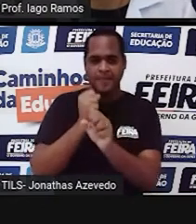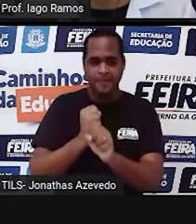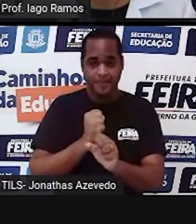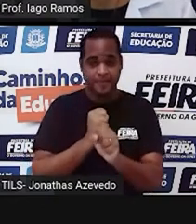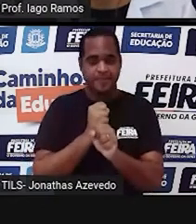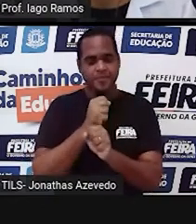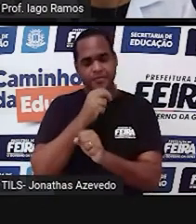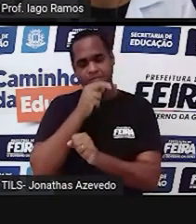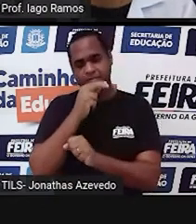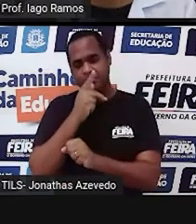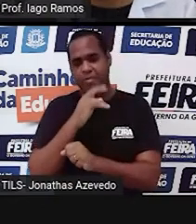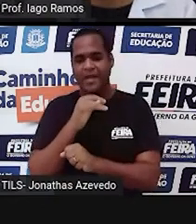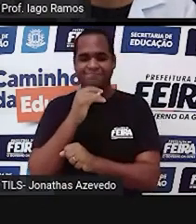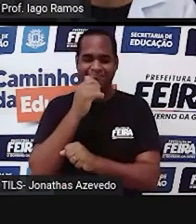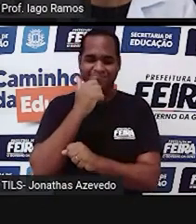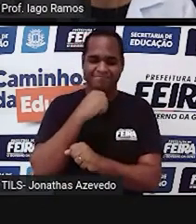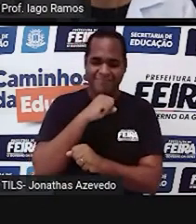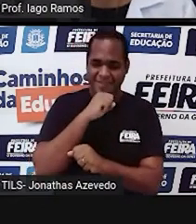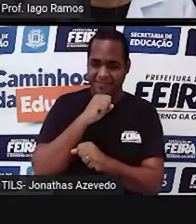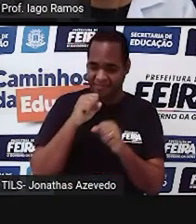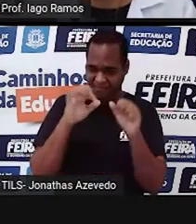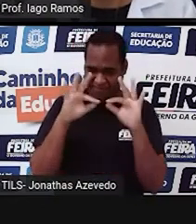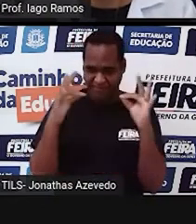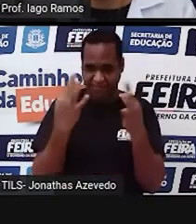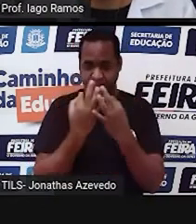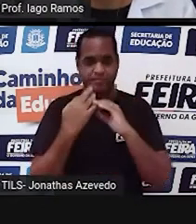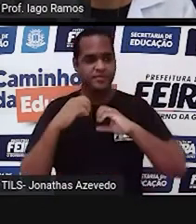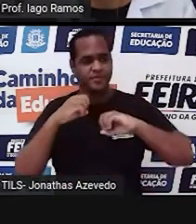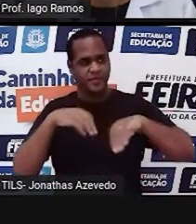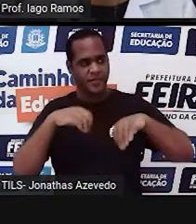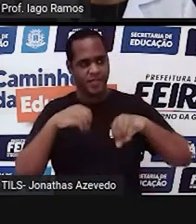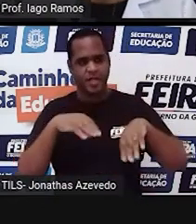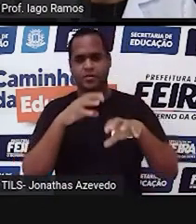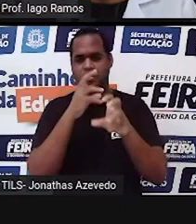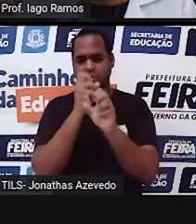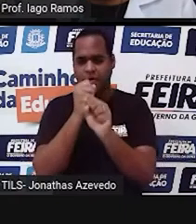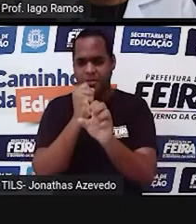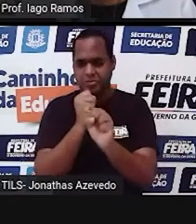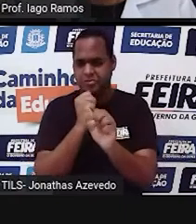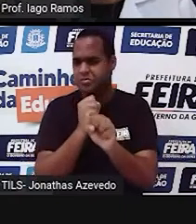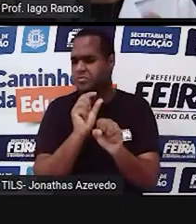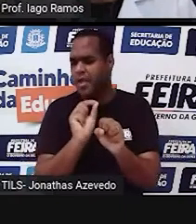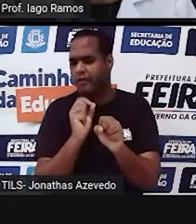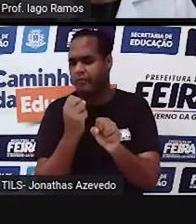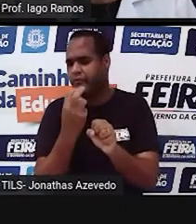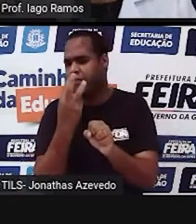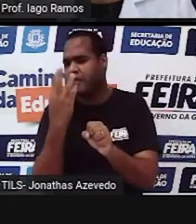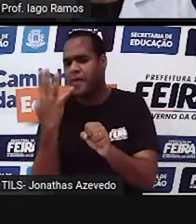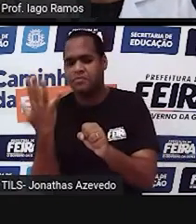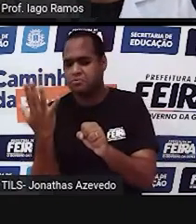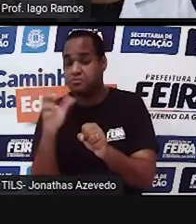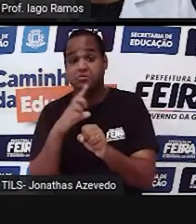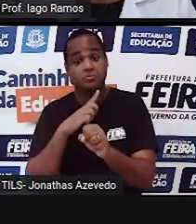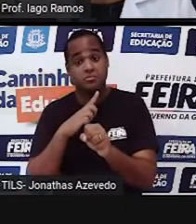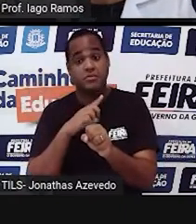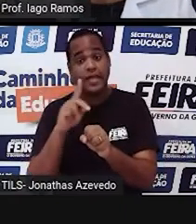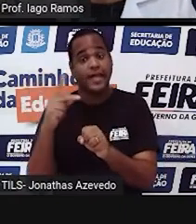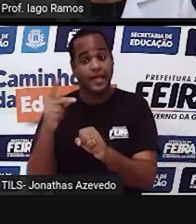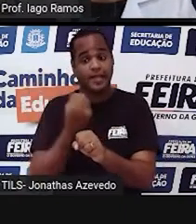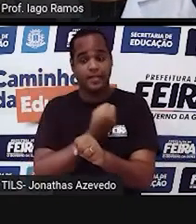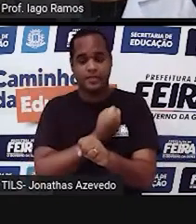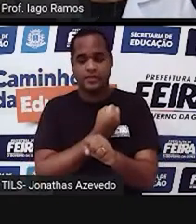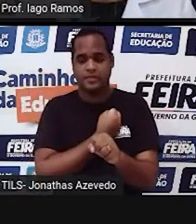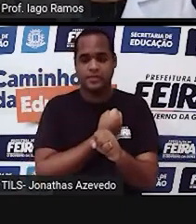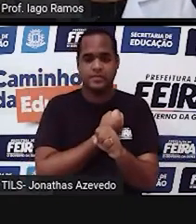o papai, né, a família começa a ensinar para a gente a contar. Porque esses números, tá,